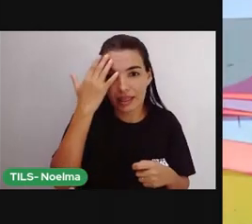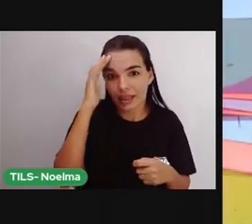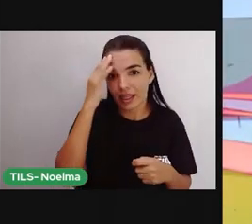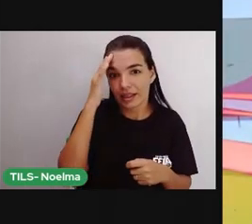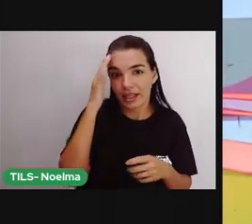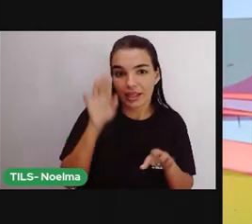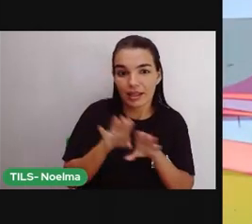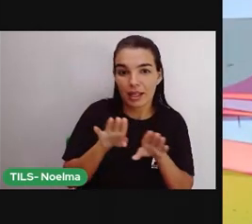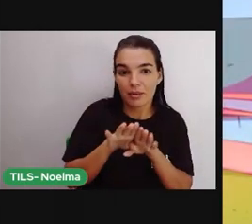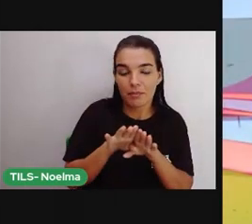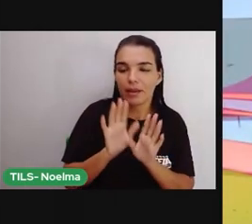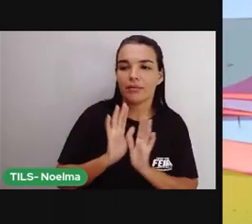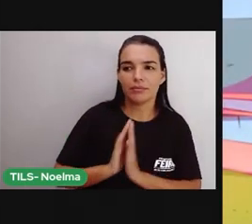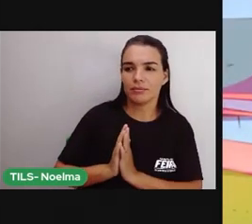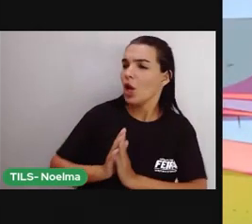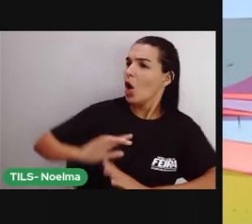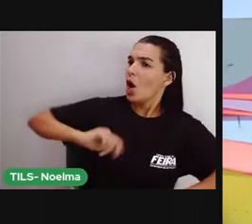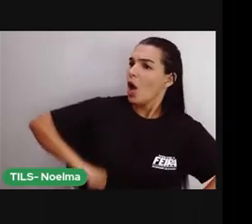Magali!